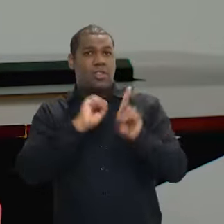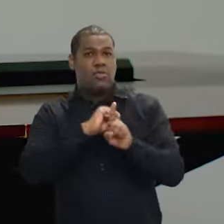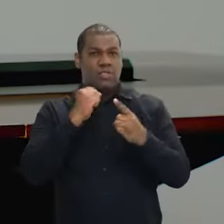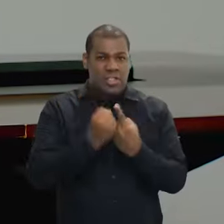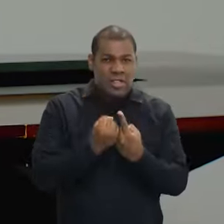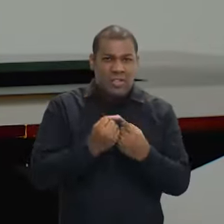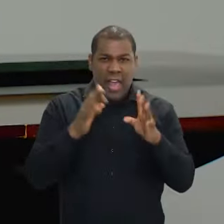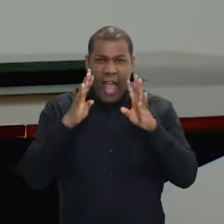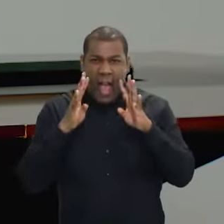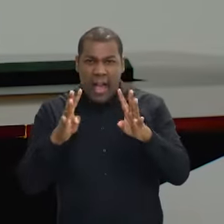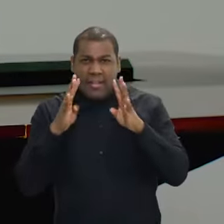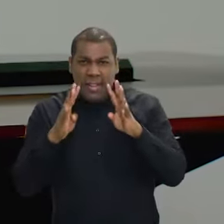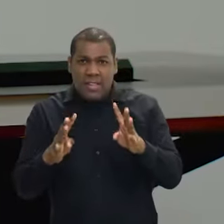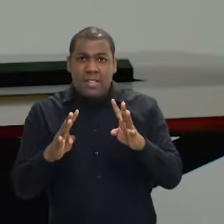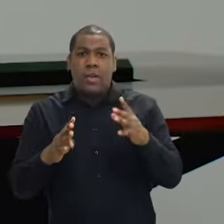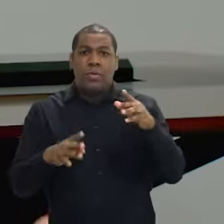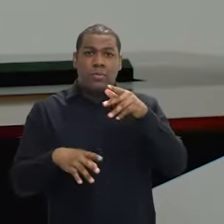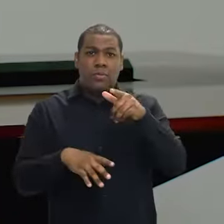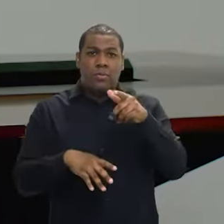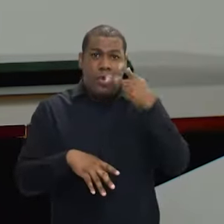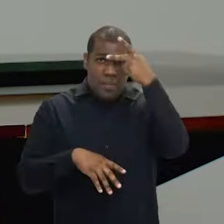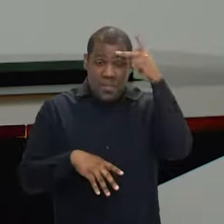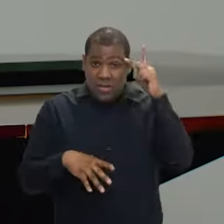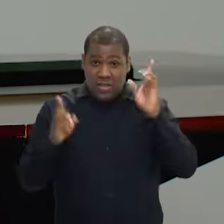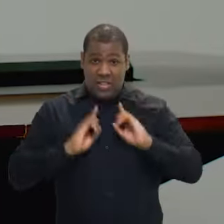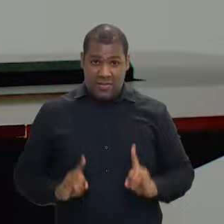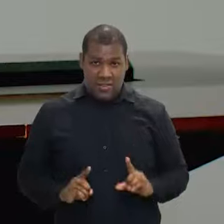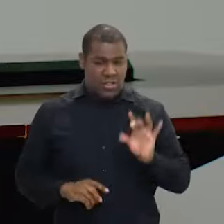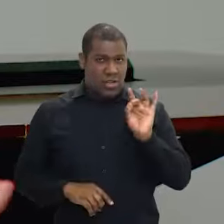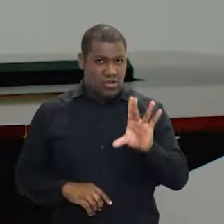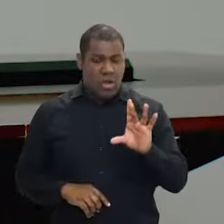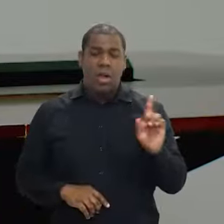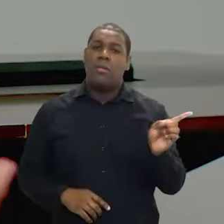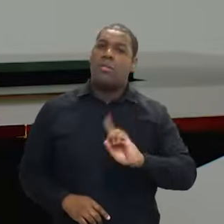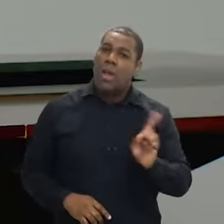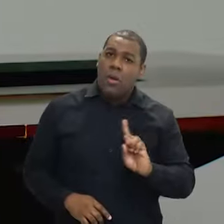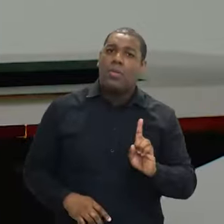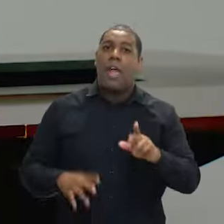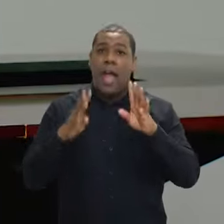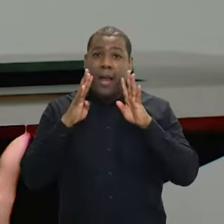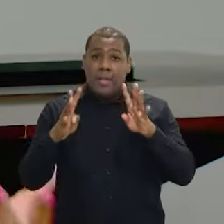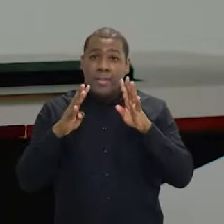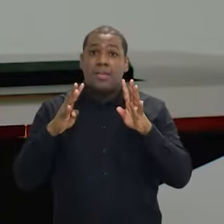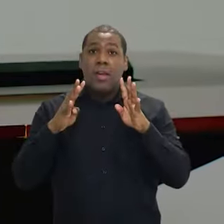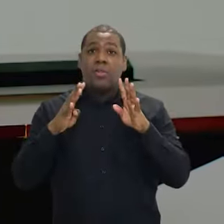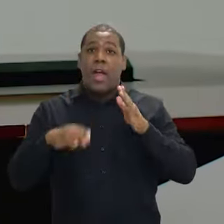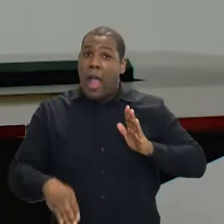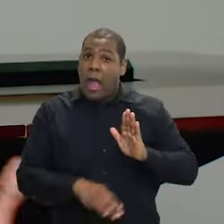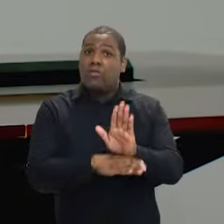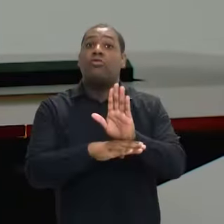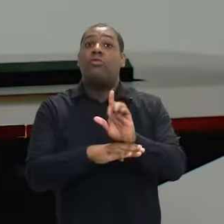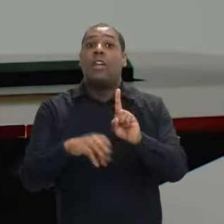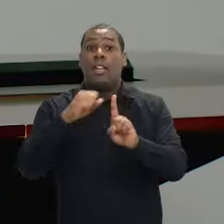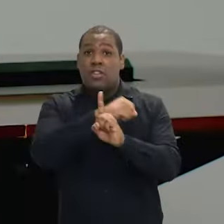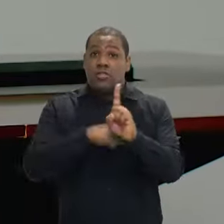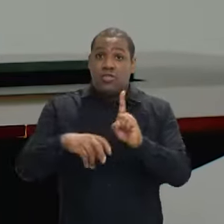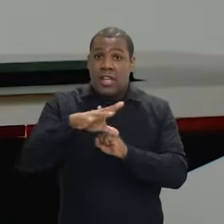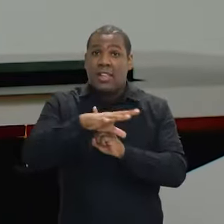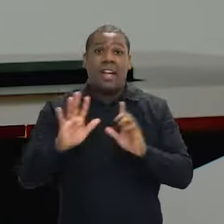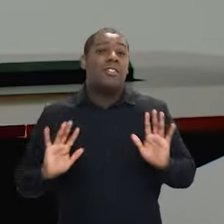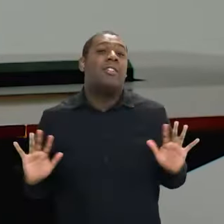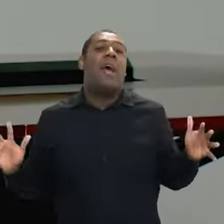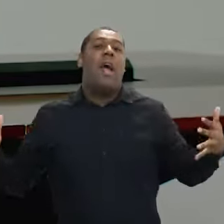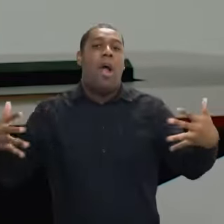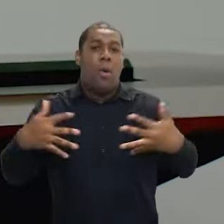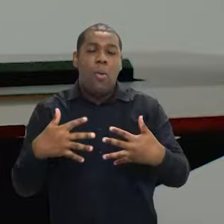indivíduo, ela olha também para a sociedade, para como a sociedade está ou não preparada para acolher aquela pessoa que tem uma